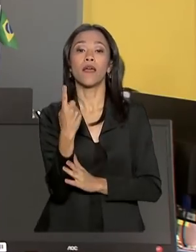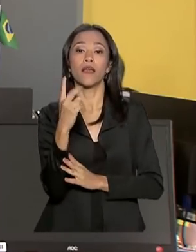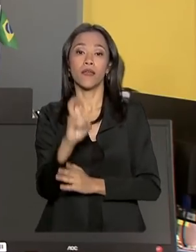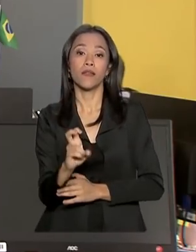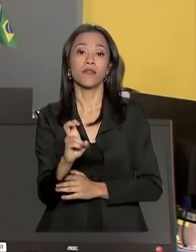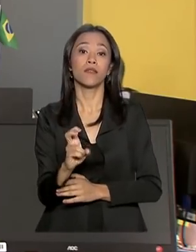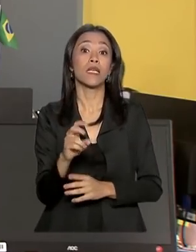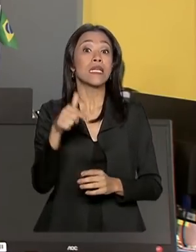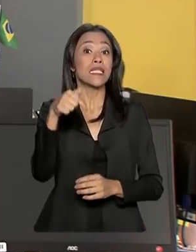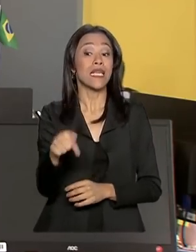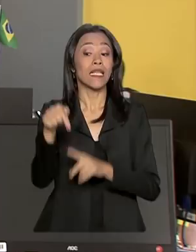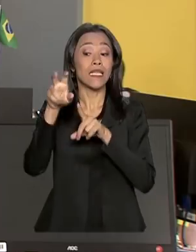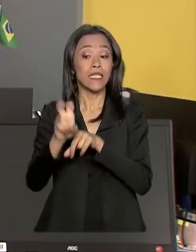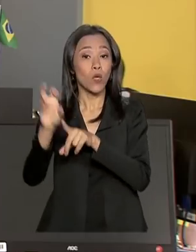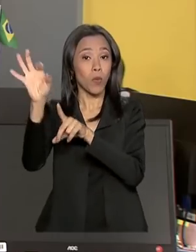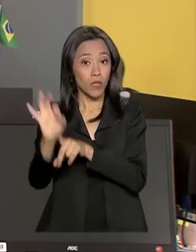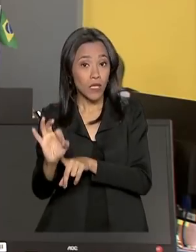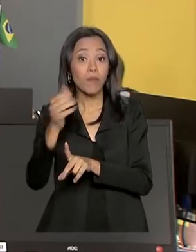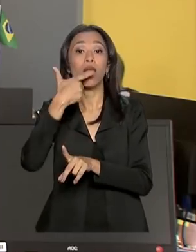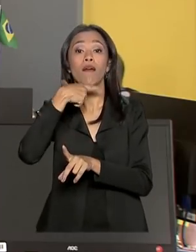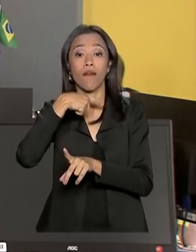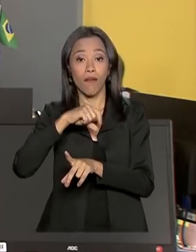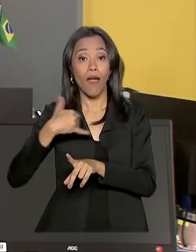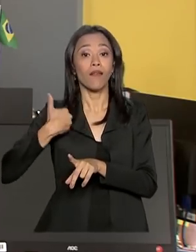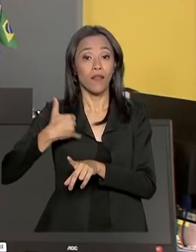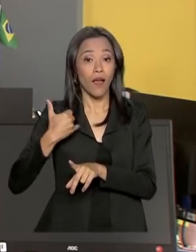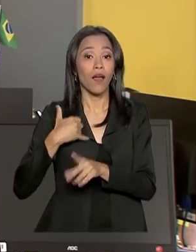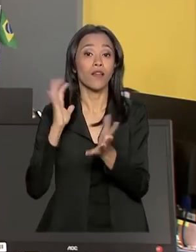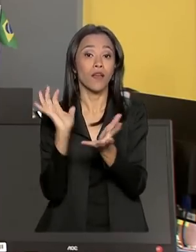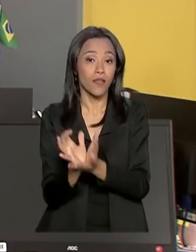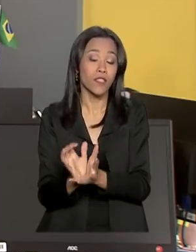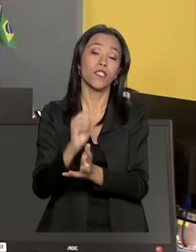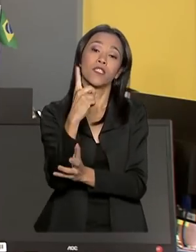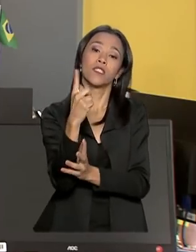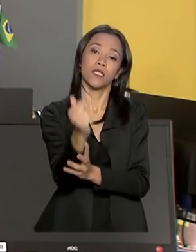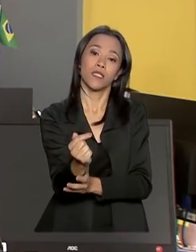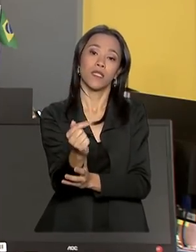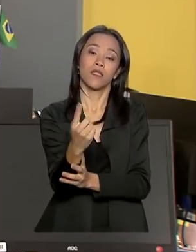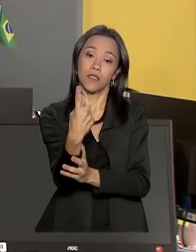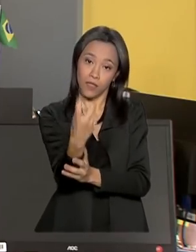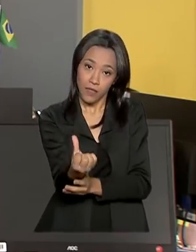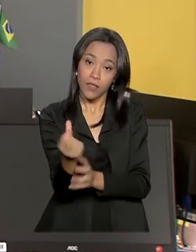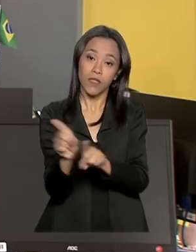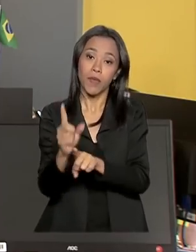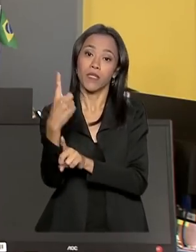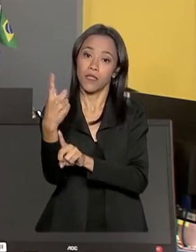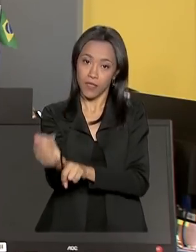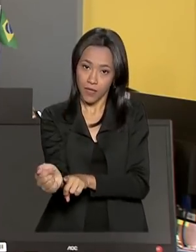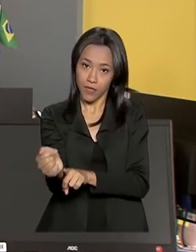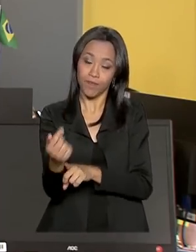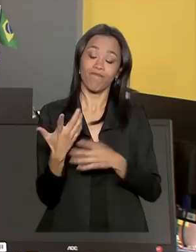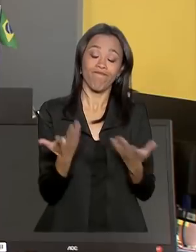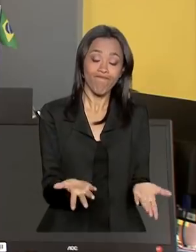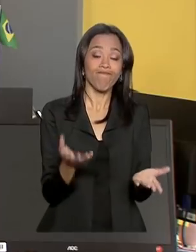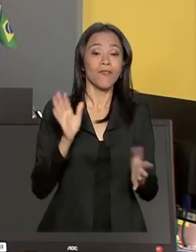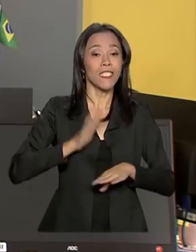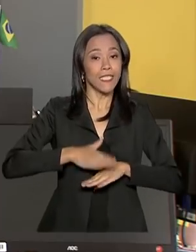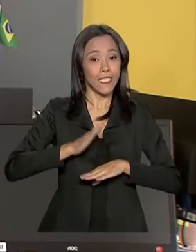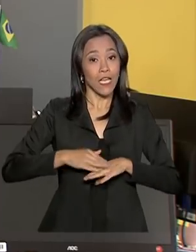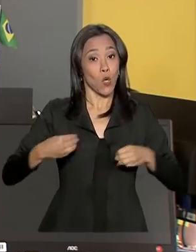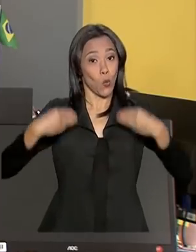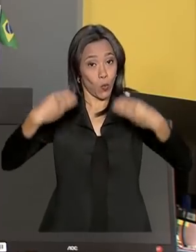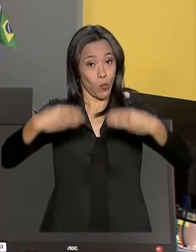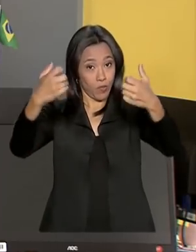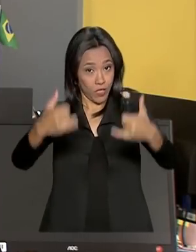75% para os beneficiários de 16 e de 17 anos. Mas, de acordo com o Ministério da Cidadania, o programa Bolsa